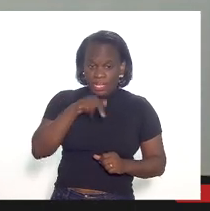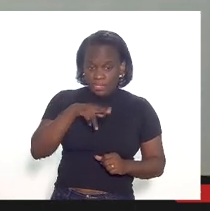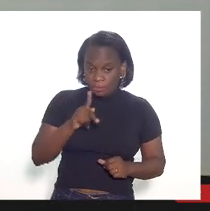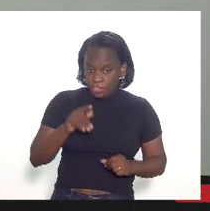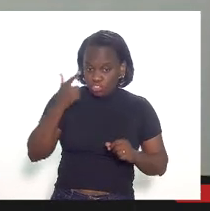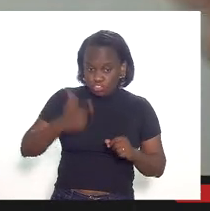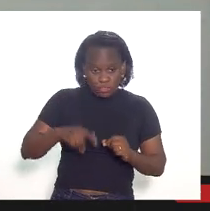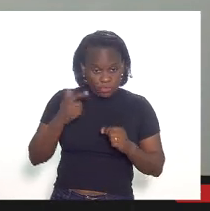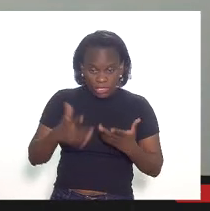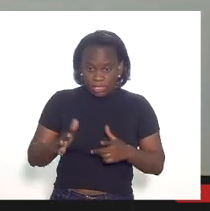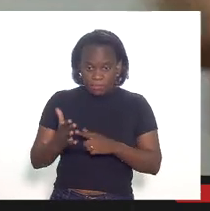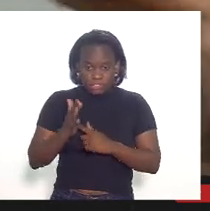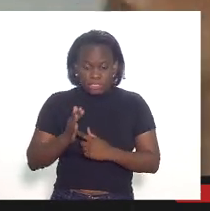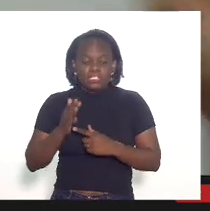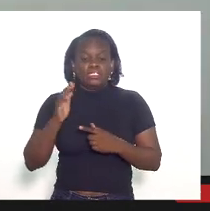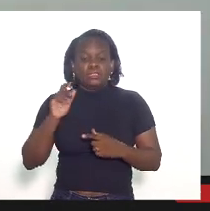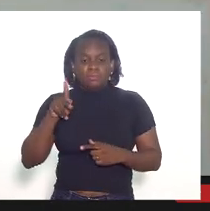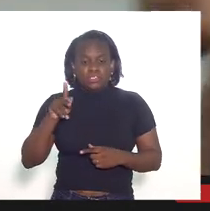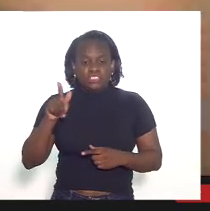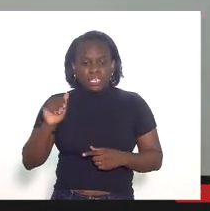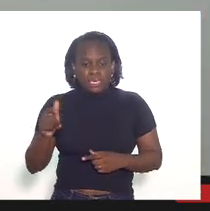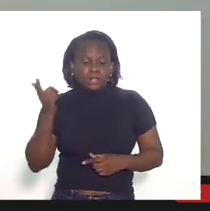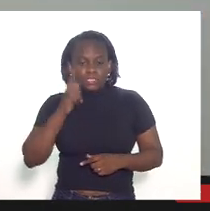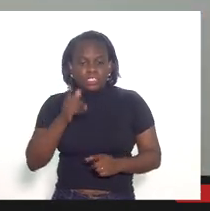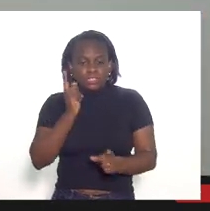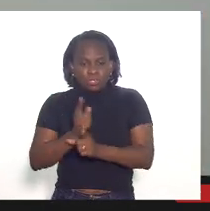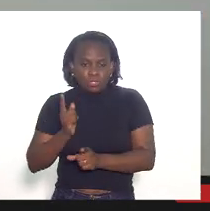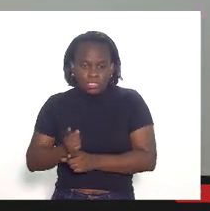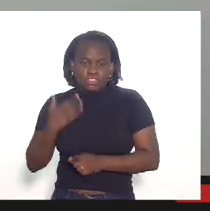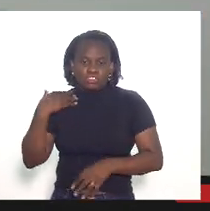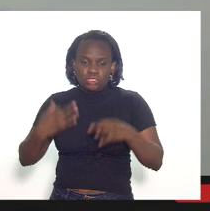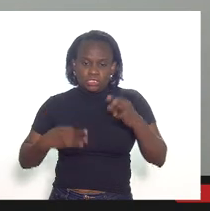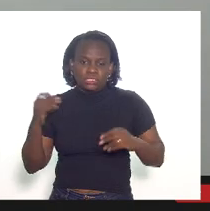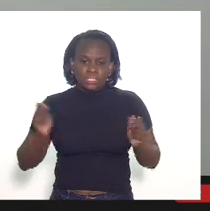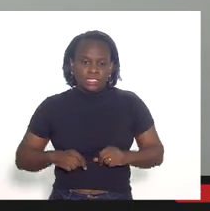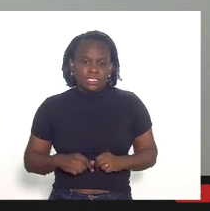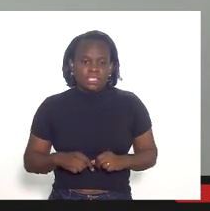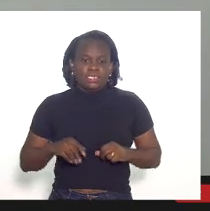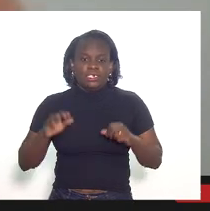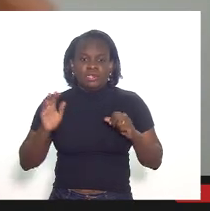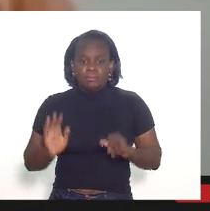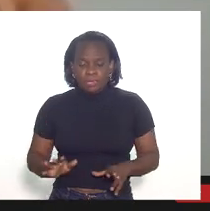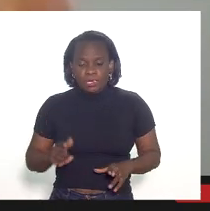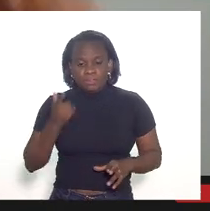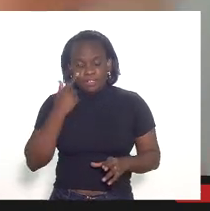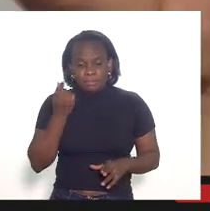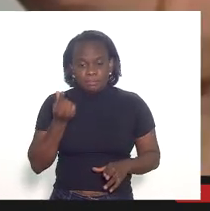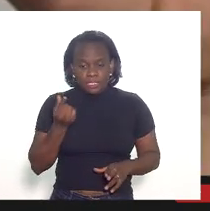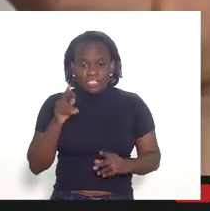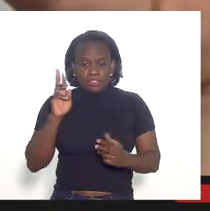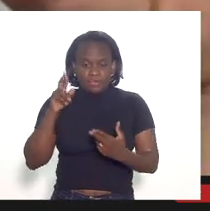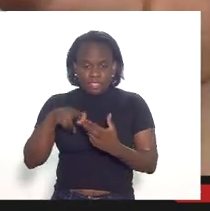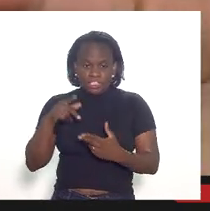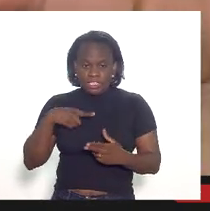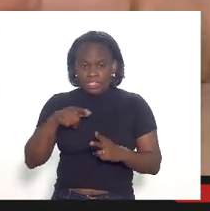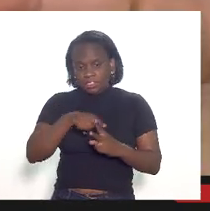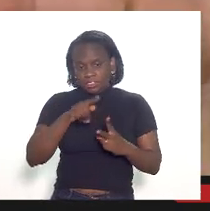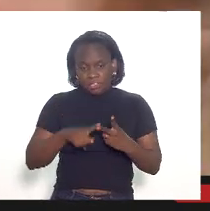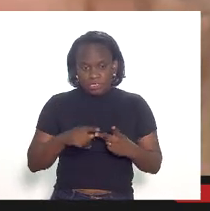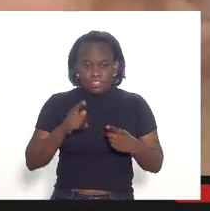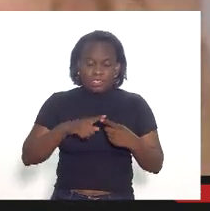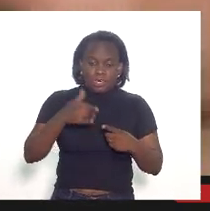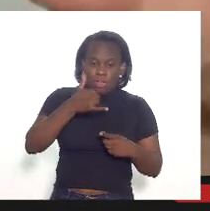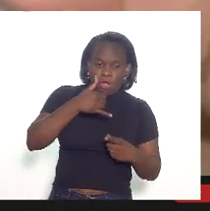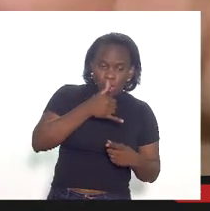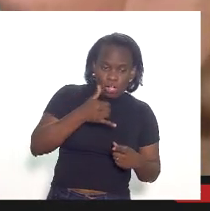constituir esse valor para a PGE buscar esse valor na via judicial mas esse preço mas referência então tem duas grandes vertentes que no preço de